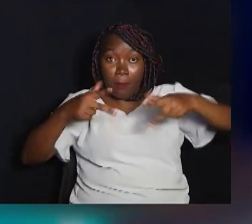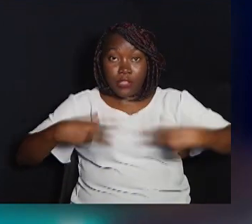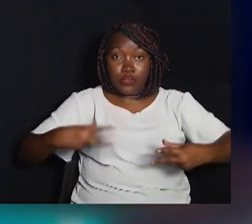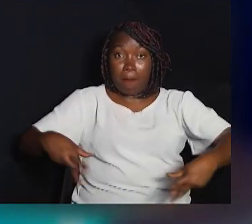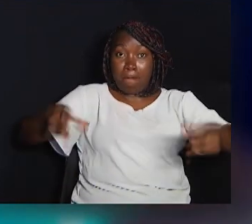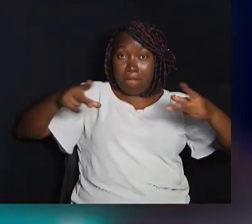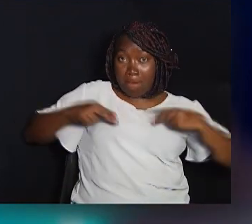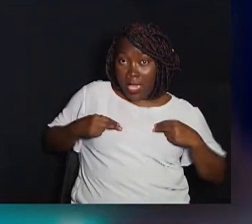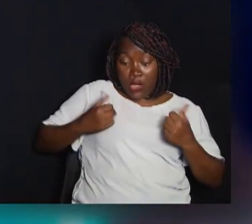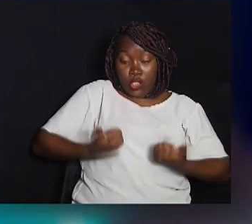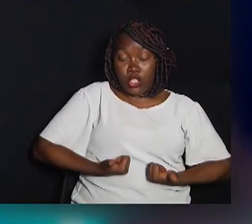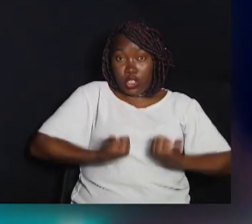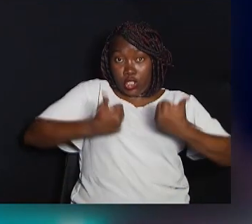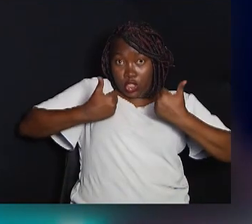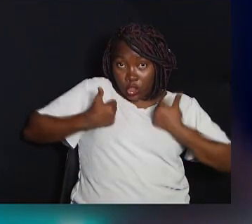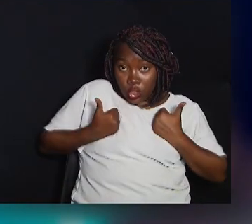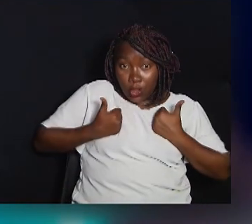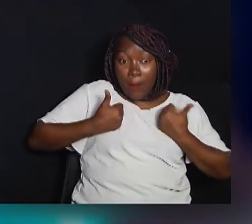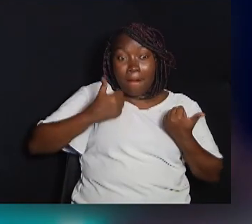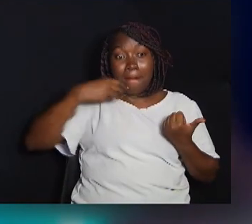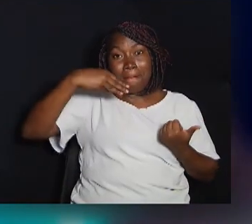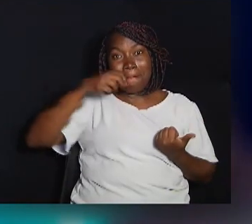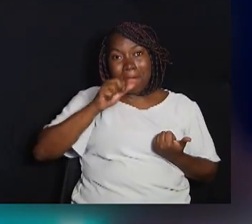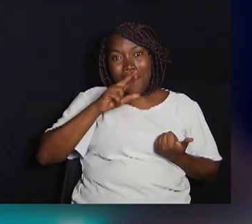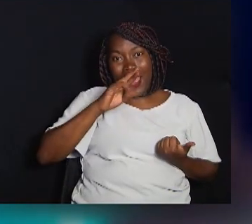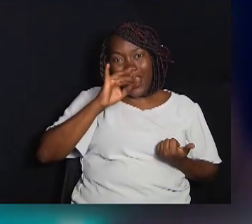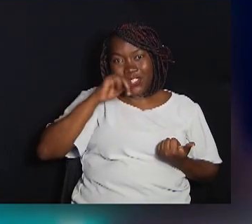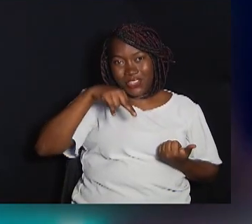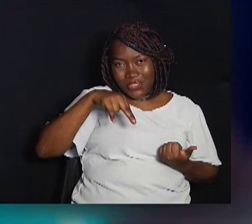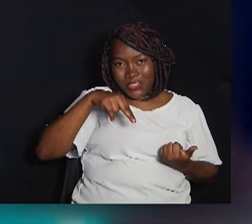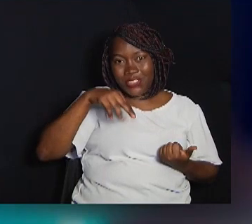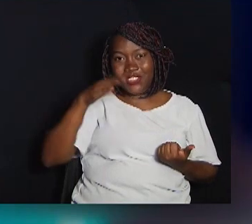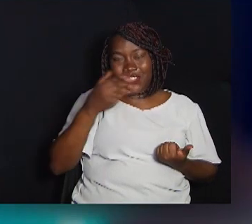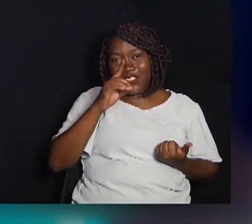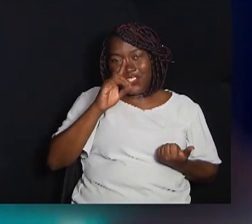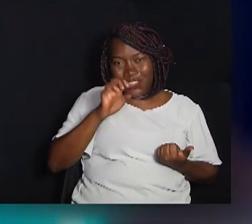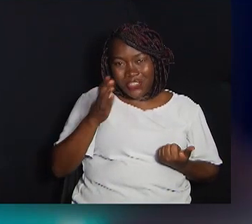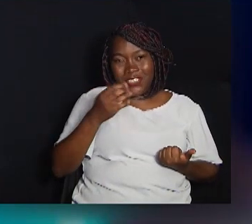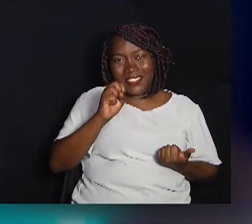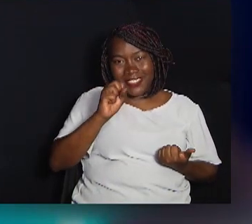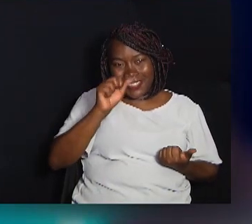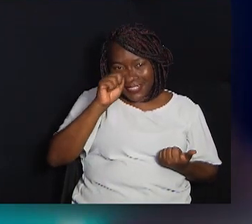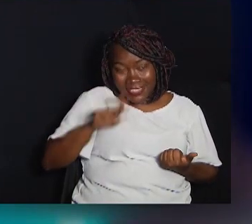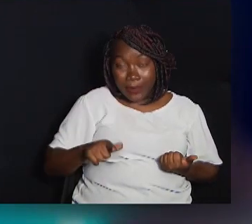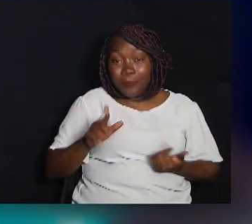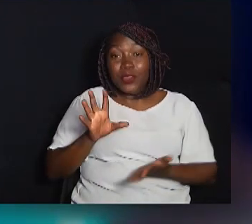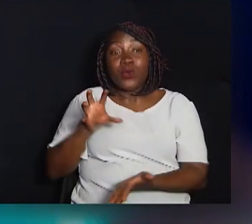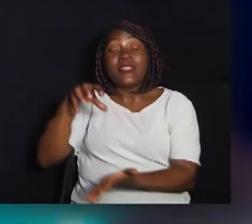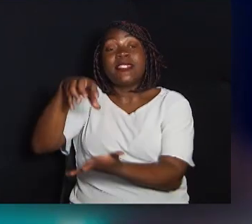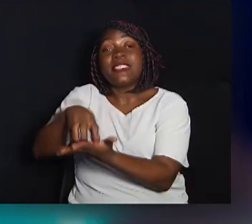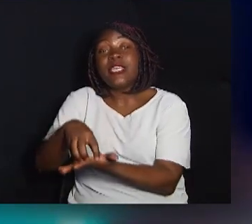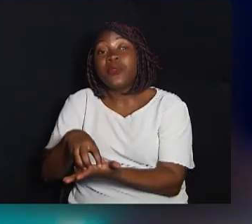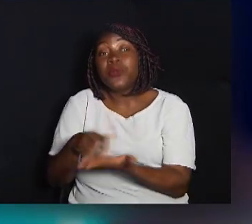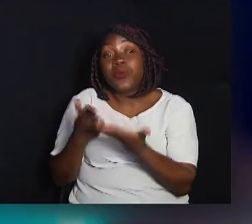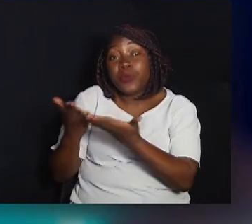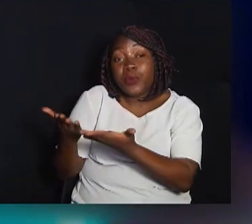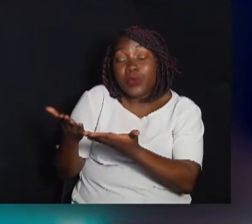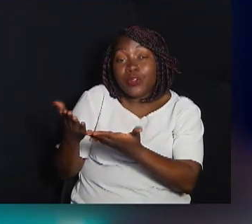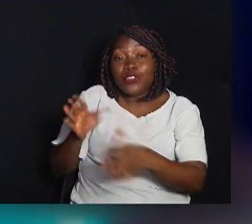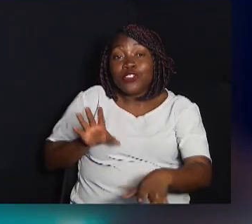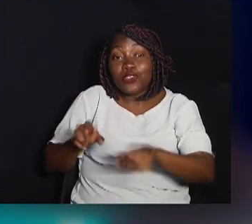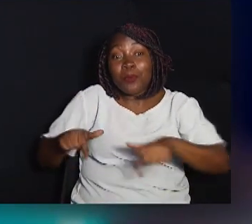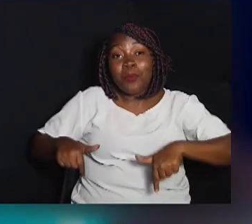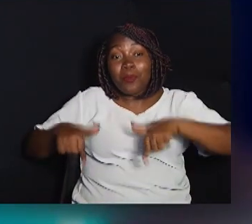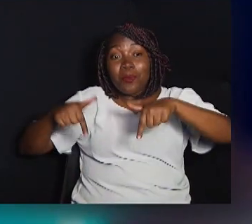Batista Martins de Sá O Centro de Desenvolvimento Integral Bom Pastor Recebeu o diploma de honra ao mérito O